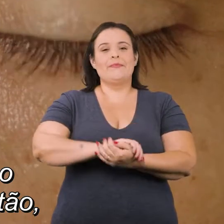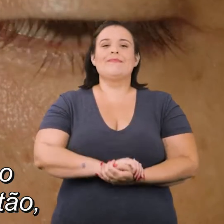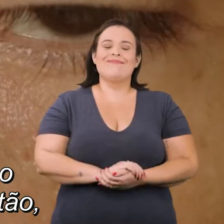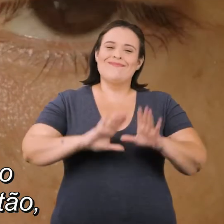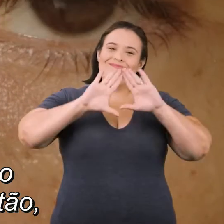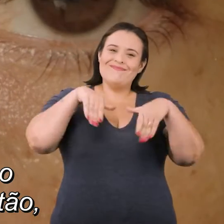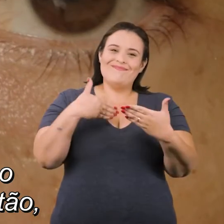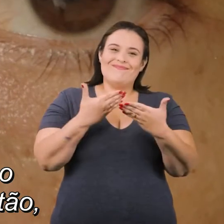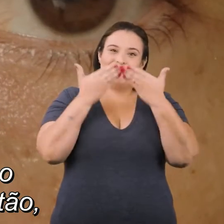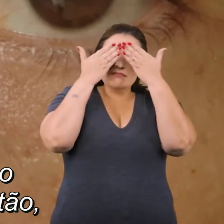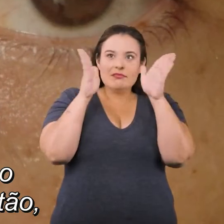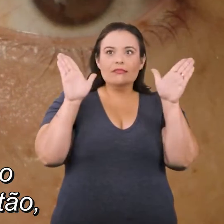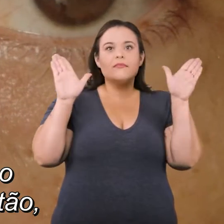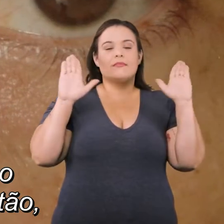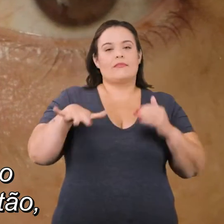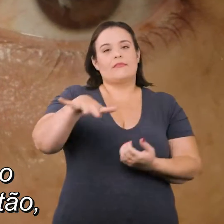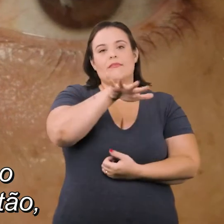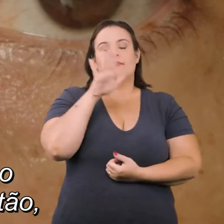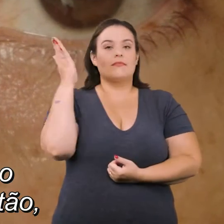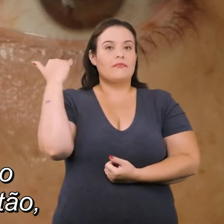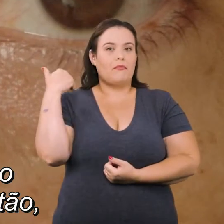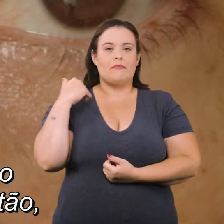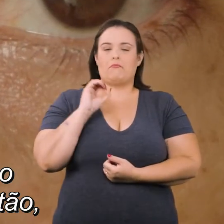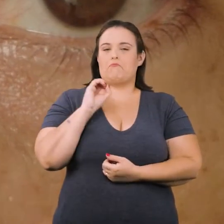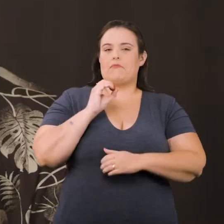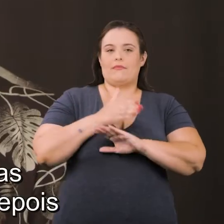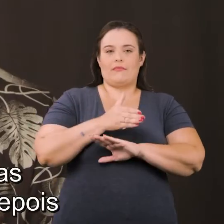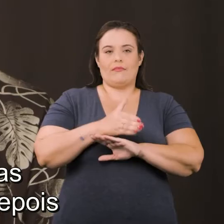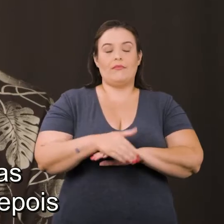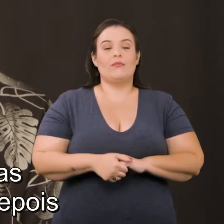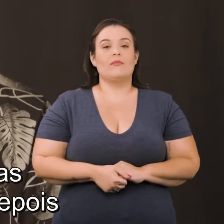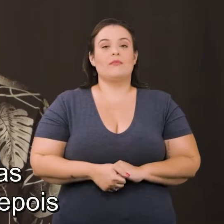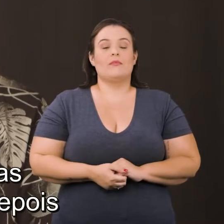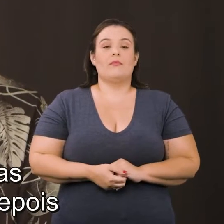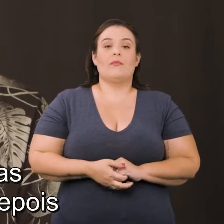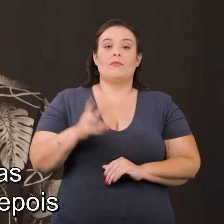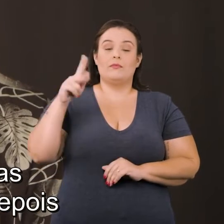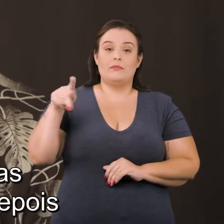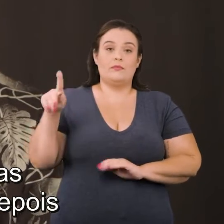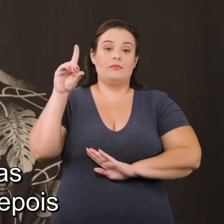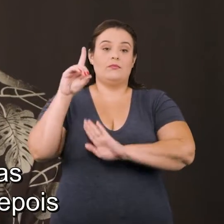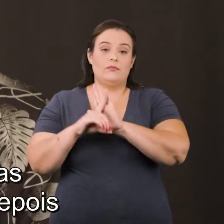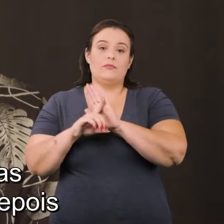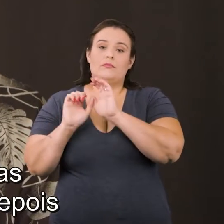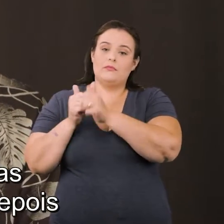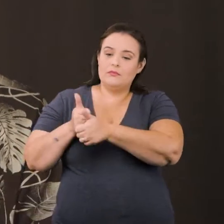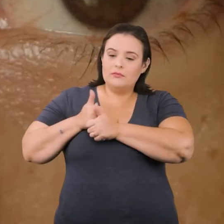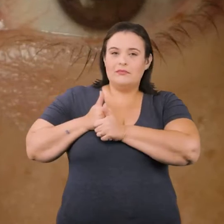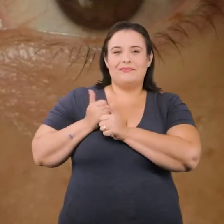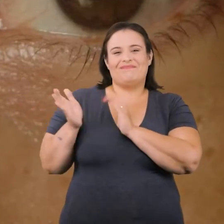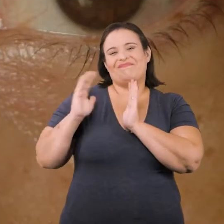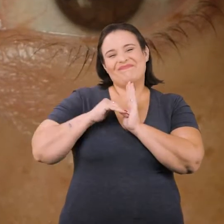A escola me abre um universo que eu não tinha acesso até então, através de algumas professoras e diretores que me acompanham depois.